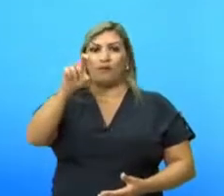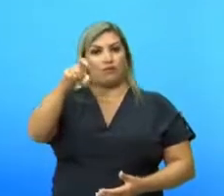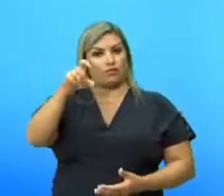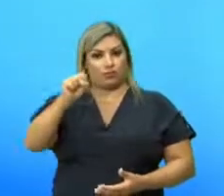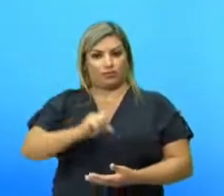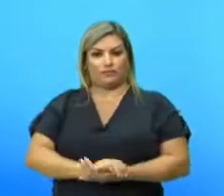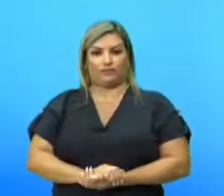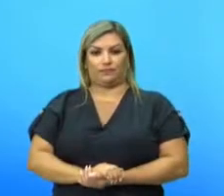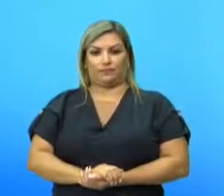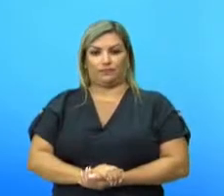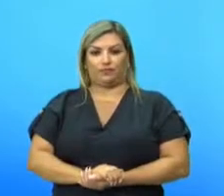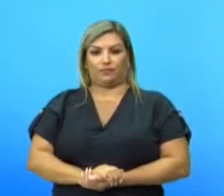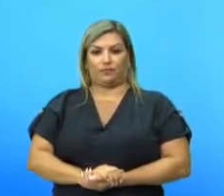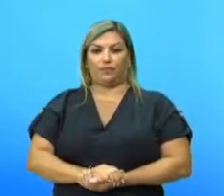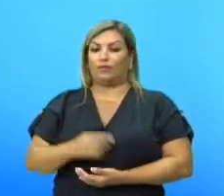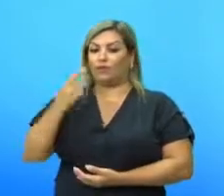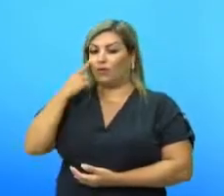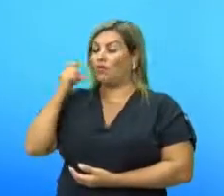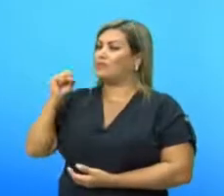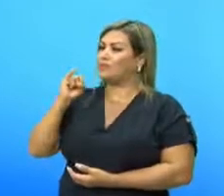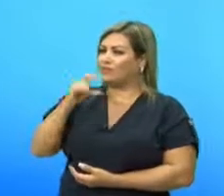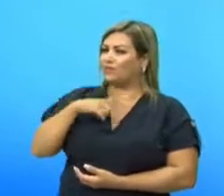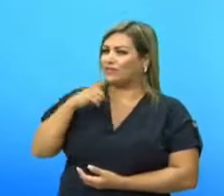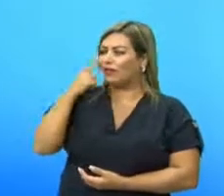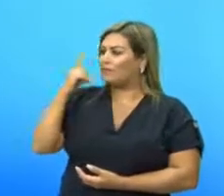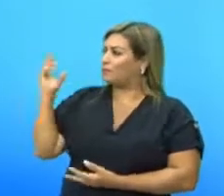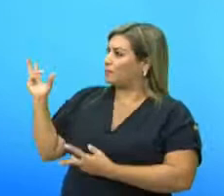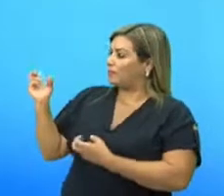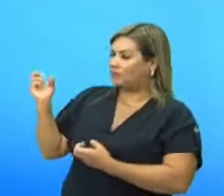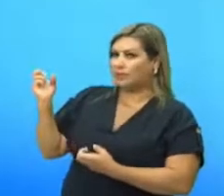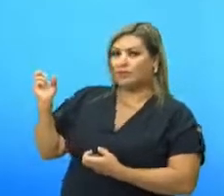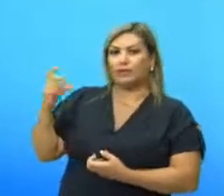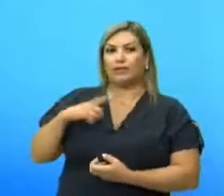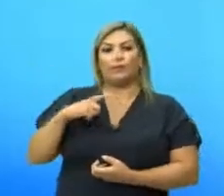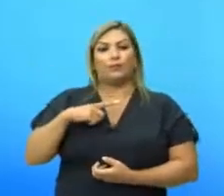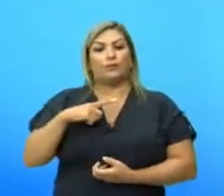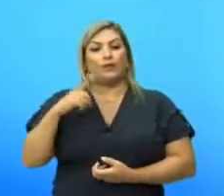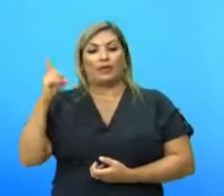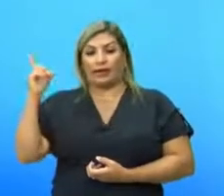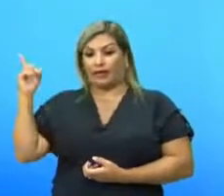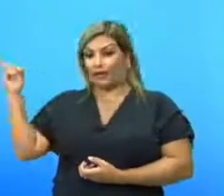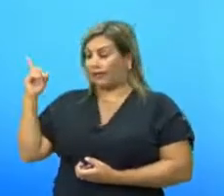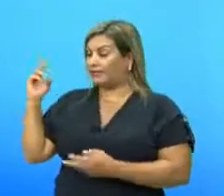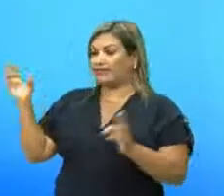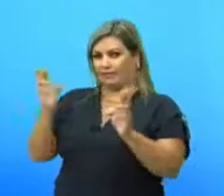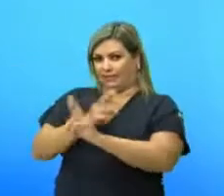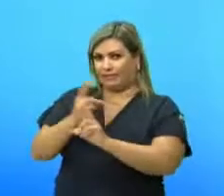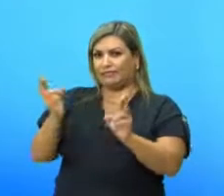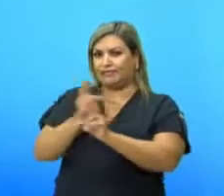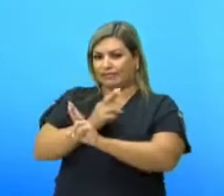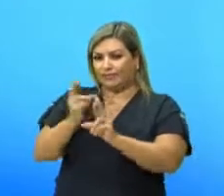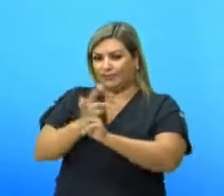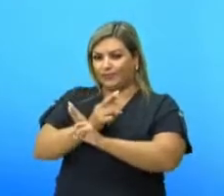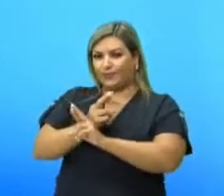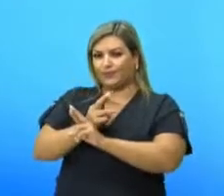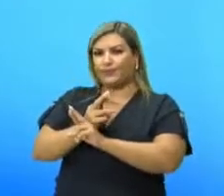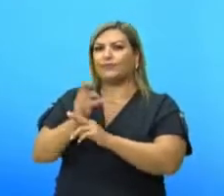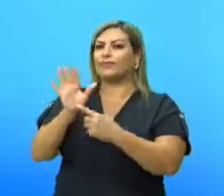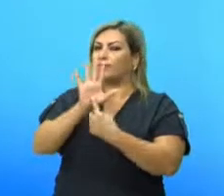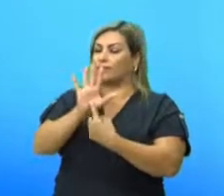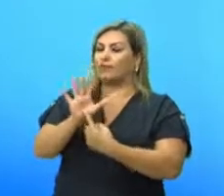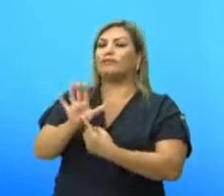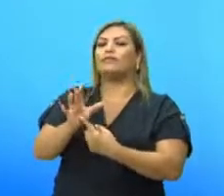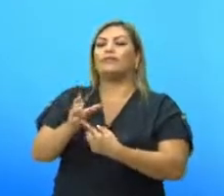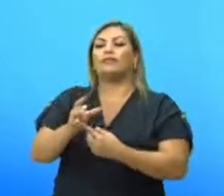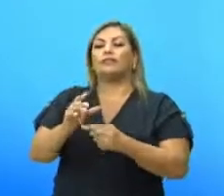momento. Daqui um pouquinho vai surgir. Se você tá vendo aqui, essa relação é dada pela